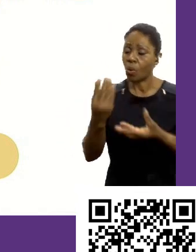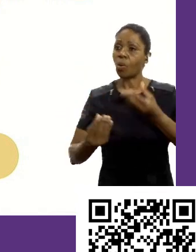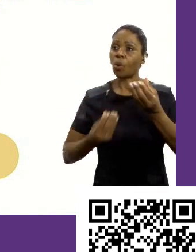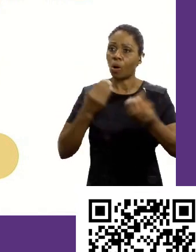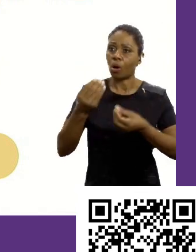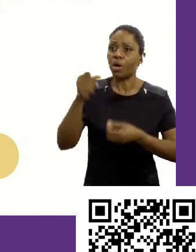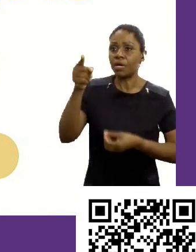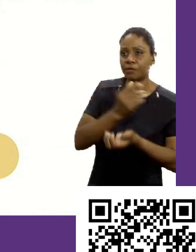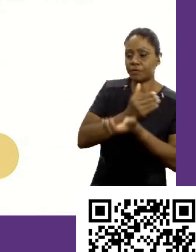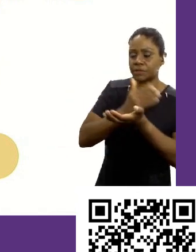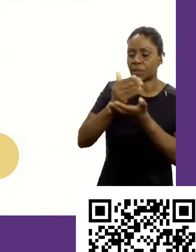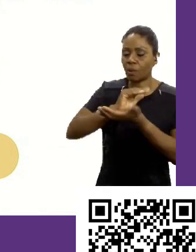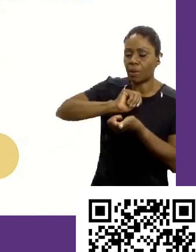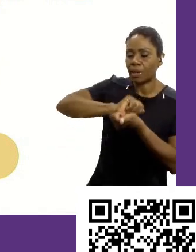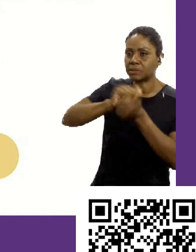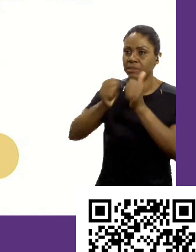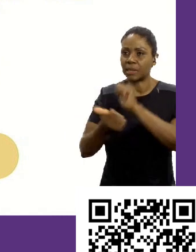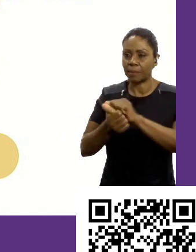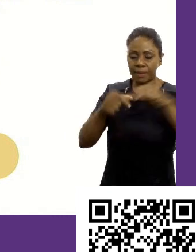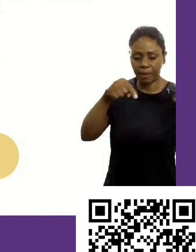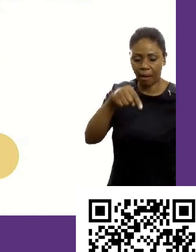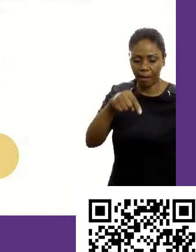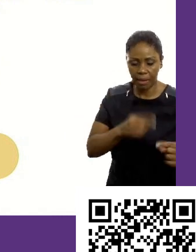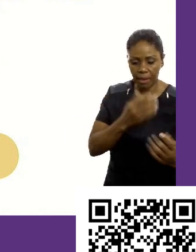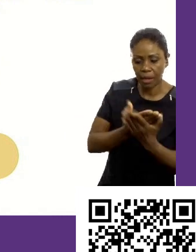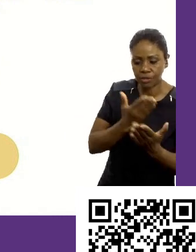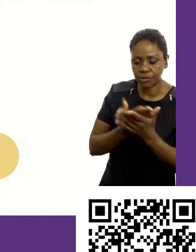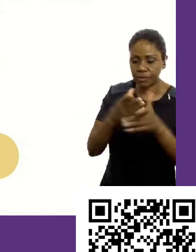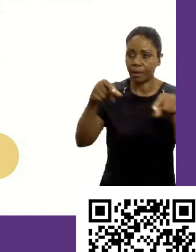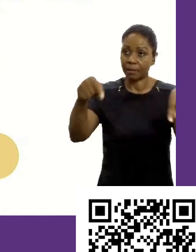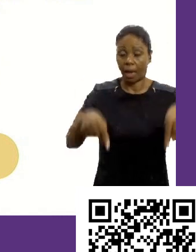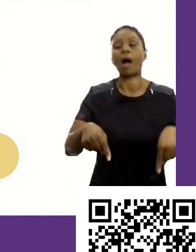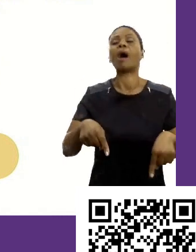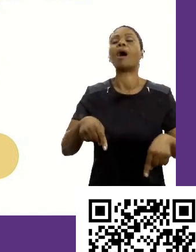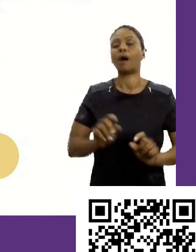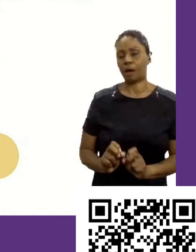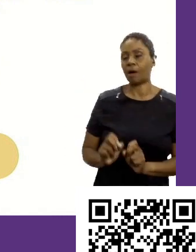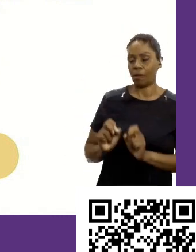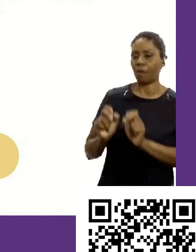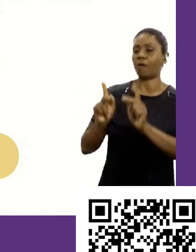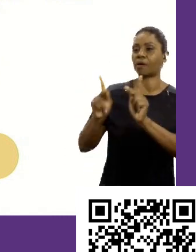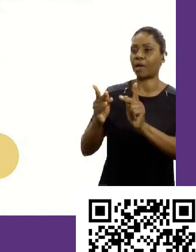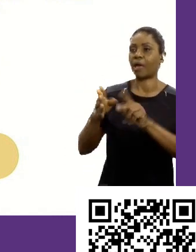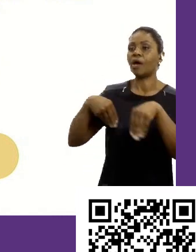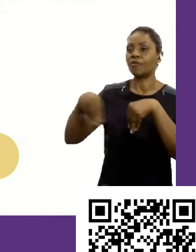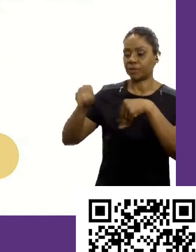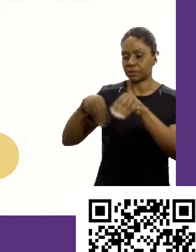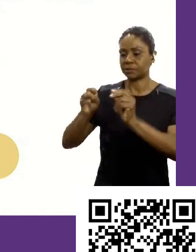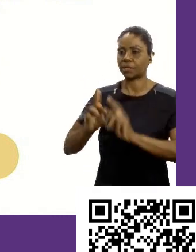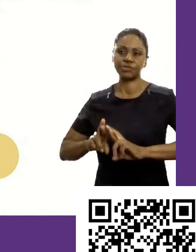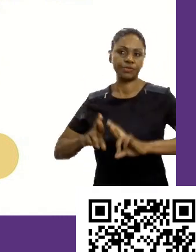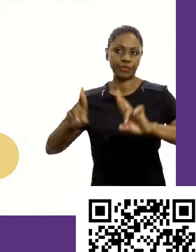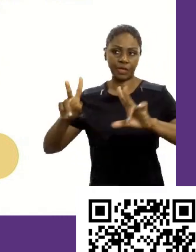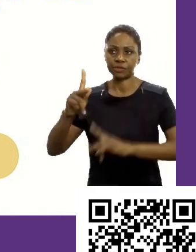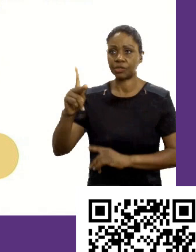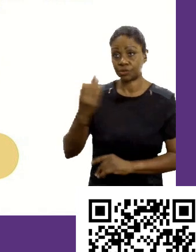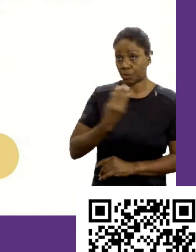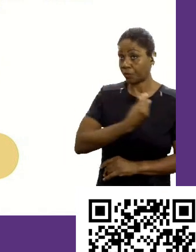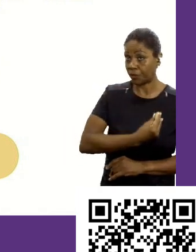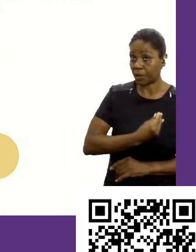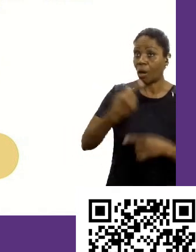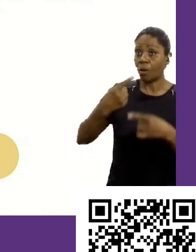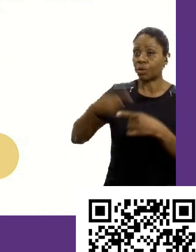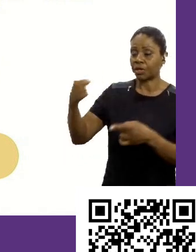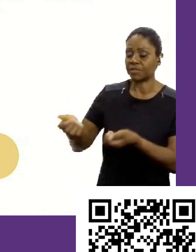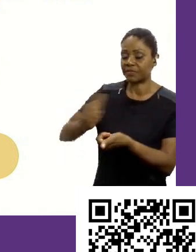E você começa a se adaptar aqui, a estudar aqui, aí sim, flexibilidade vai ser um diferencial para você. Porque você vai